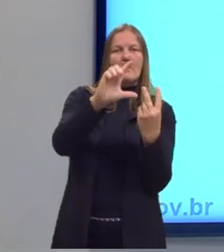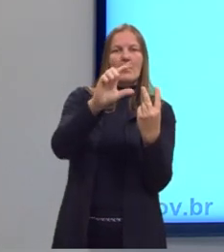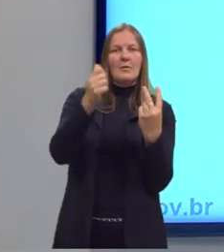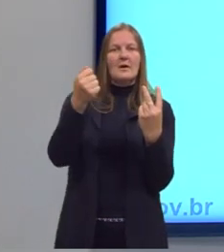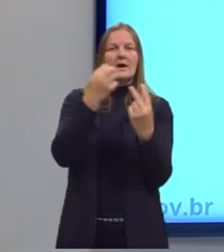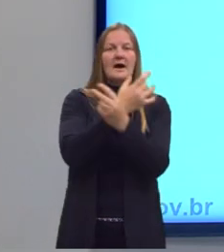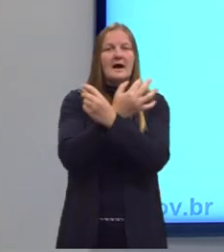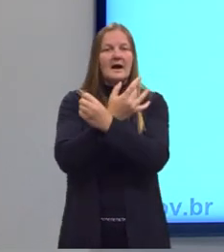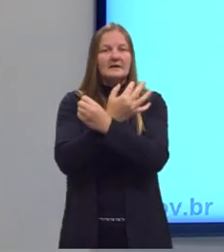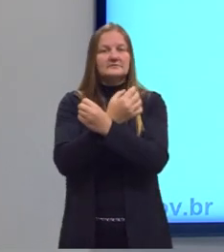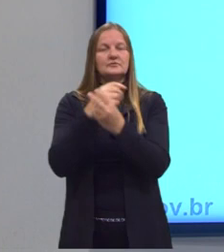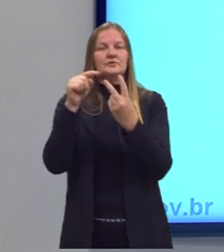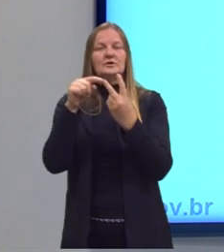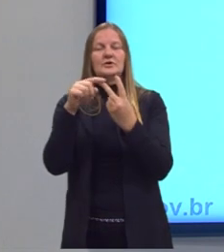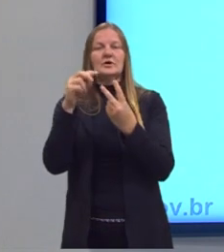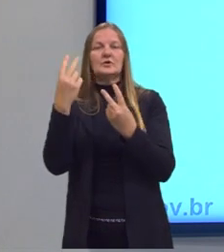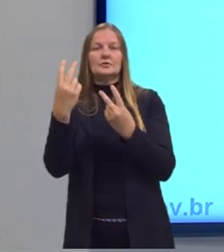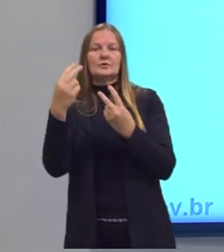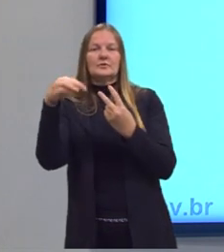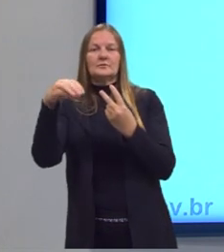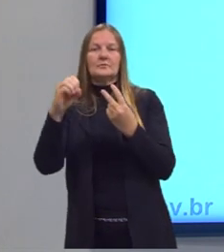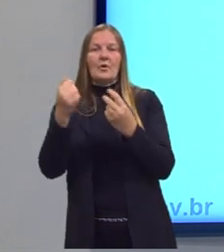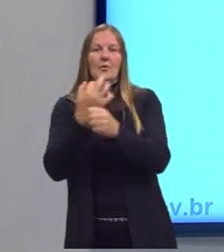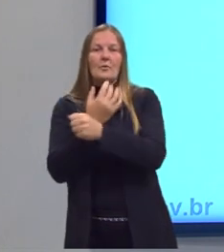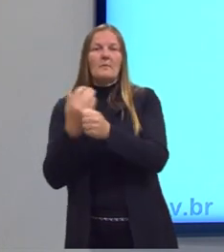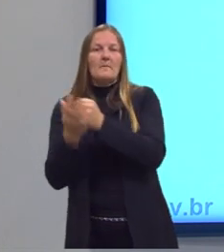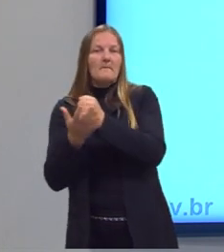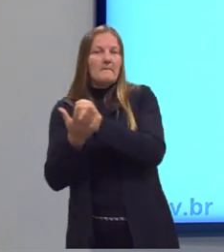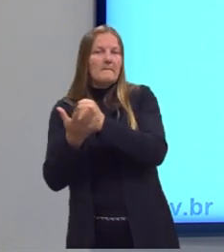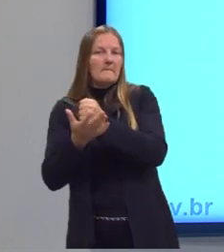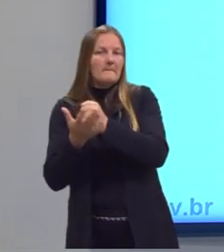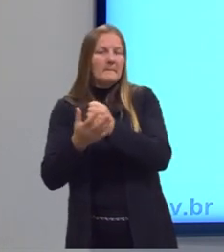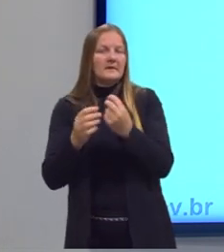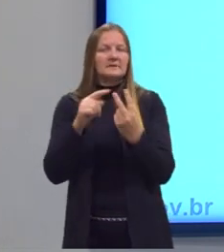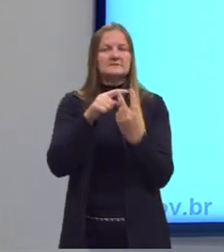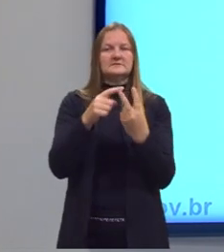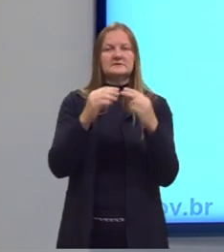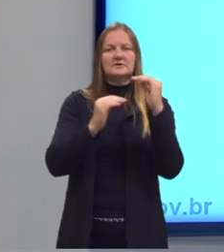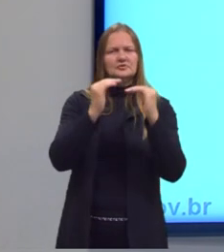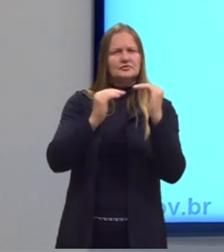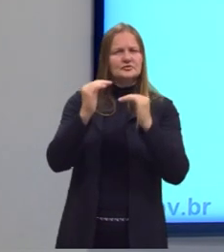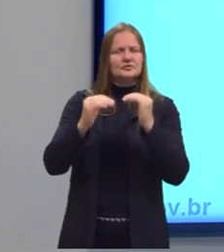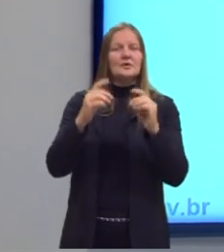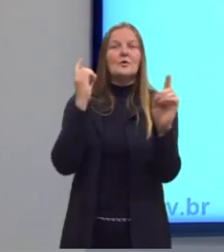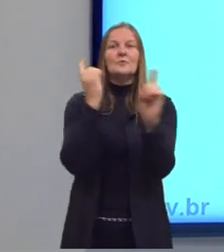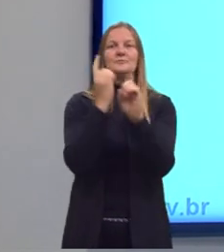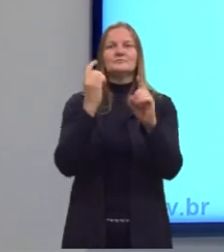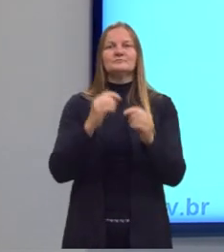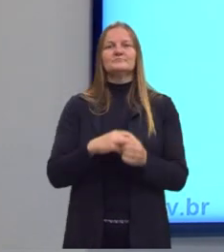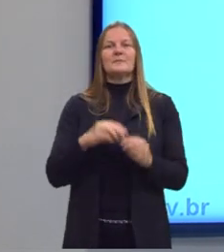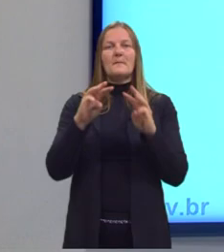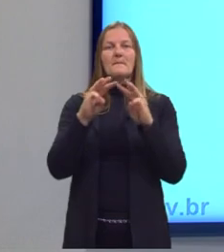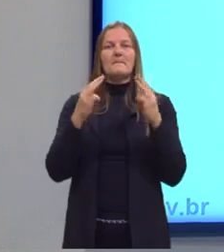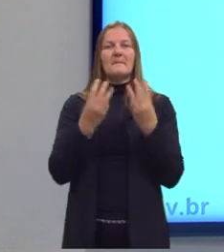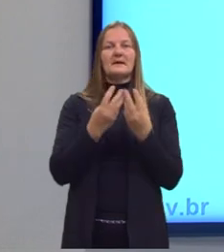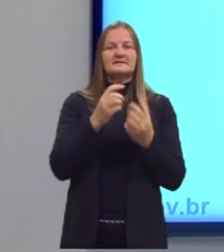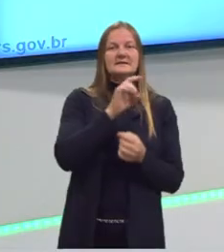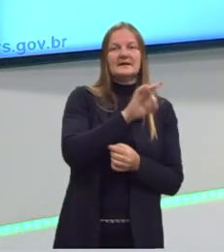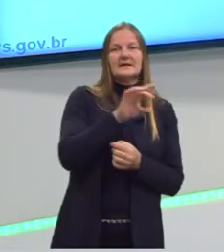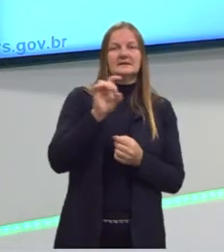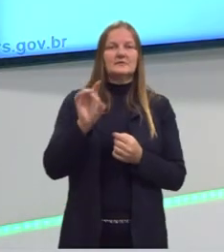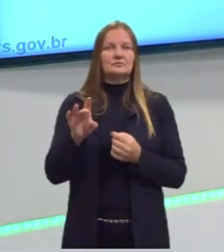ácido para 2 mols da base, tá? Então, preciso descobrir a massa de cada um.